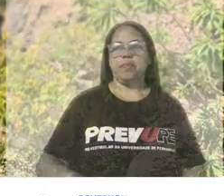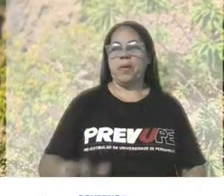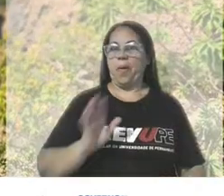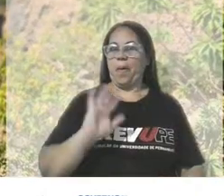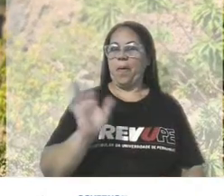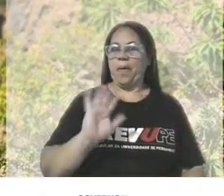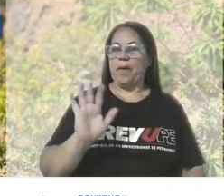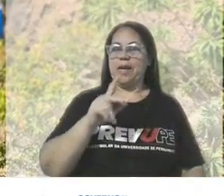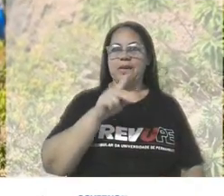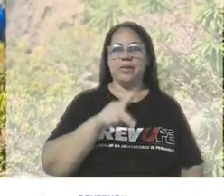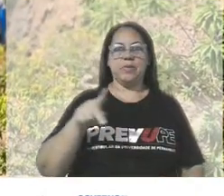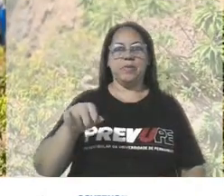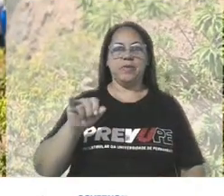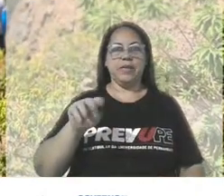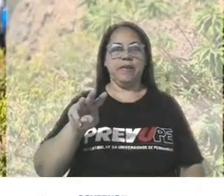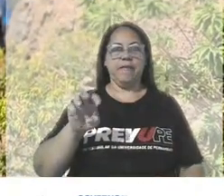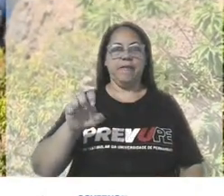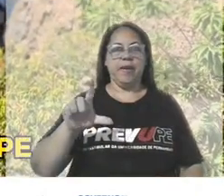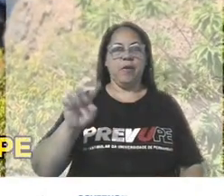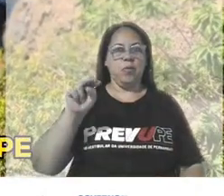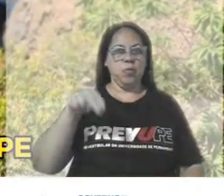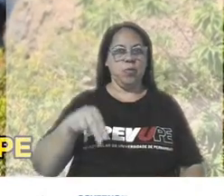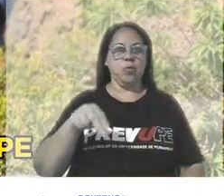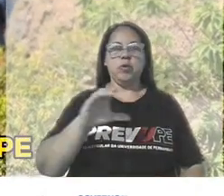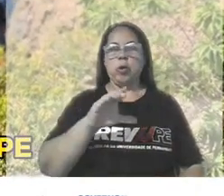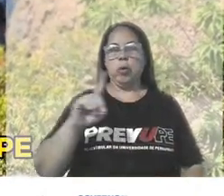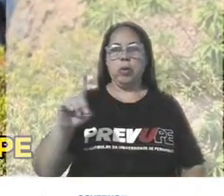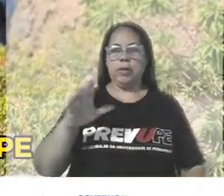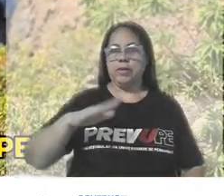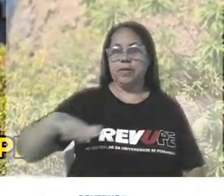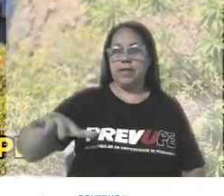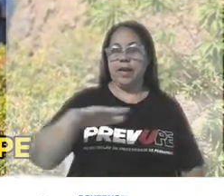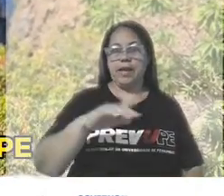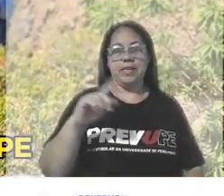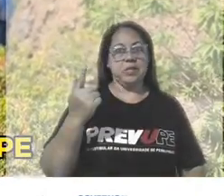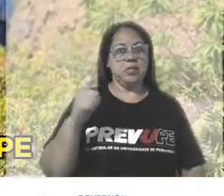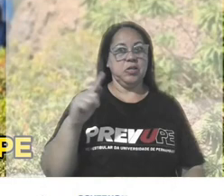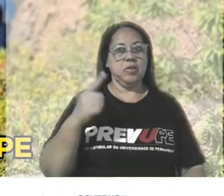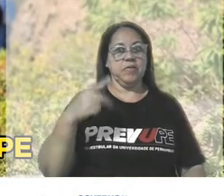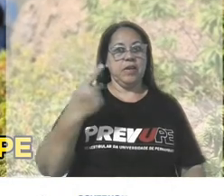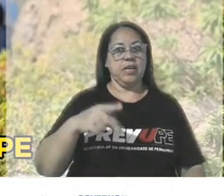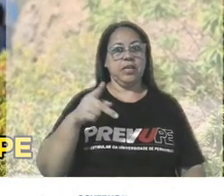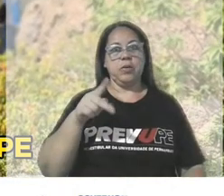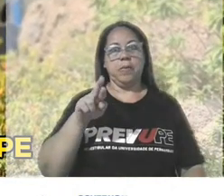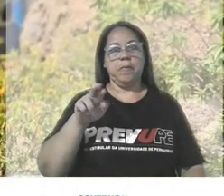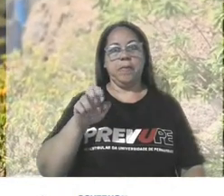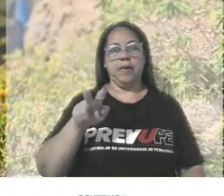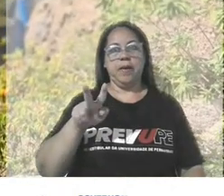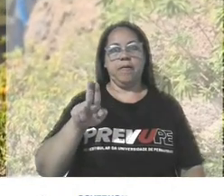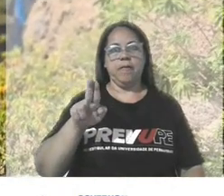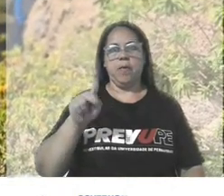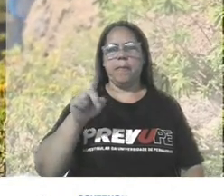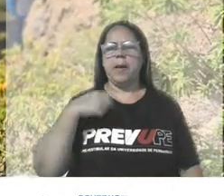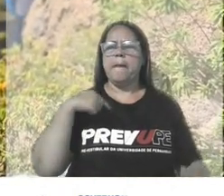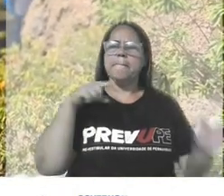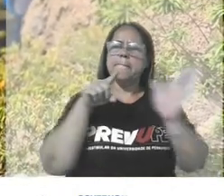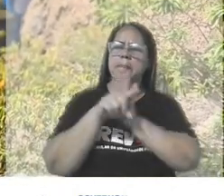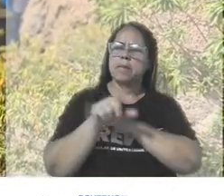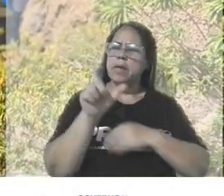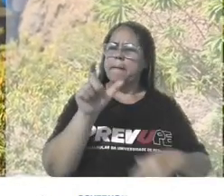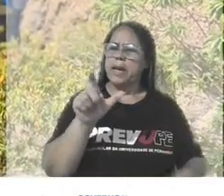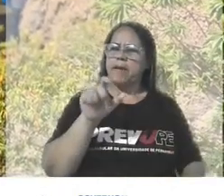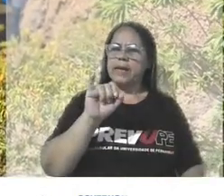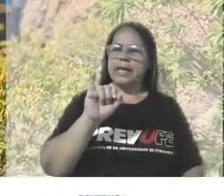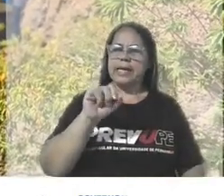Saudações Geográficas, eu sou o professor Ivelton Pereira, coordenador da área de Geografia aqui do Prevup. Eu queria perguntar a você, você